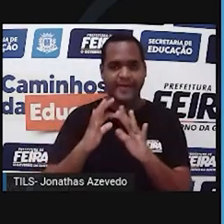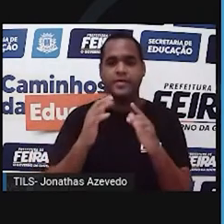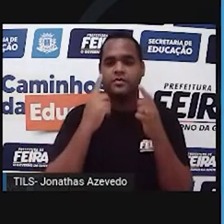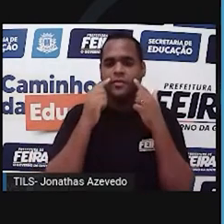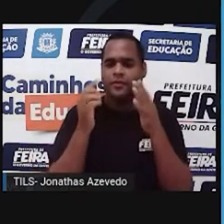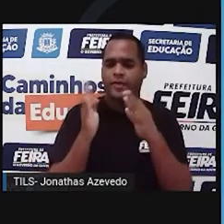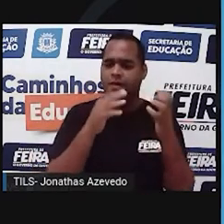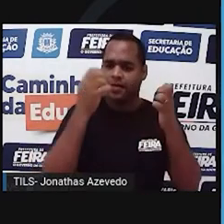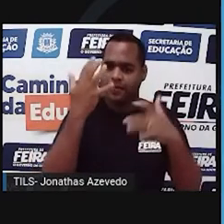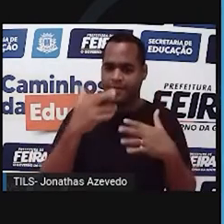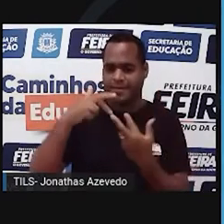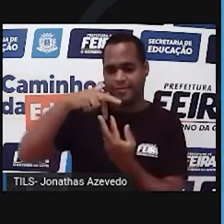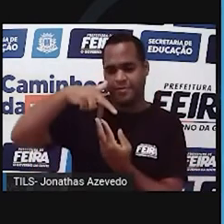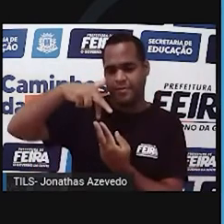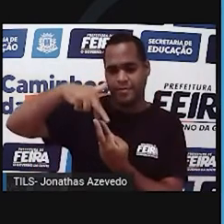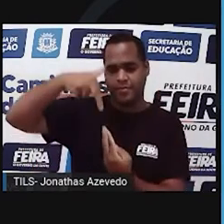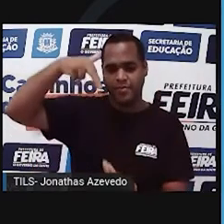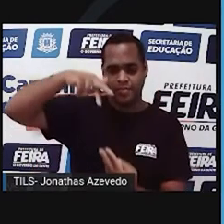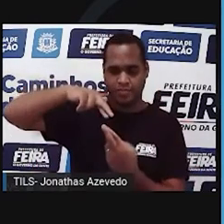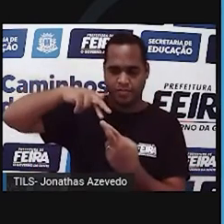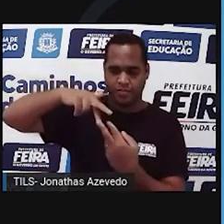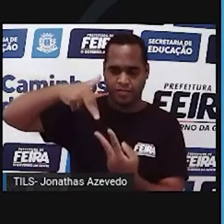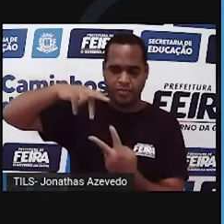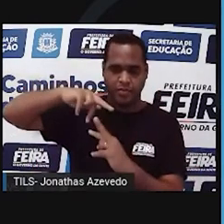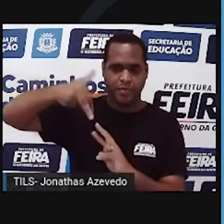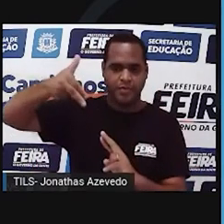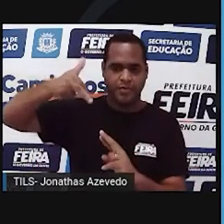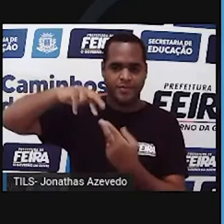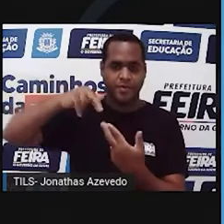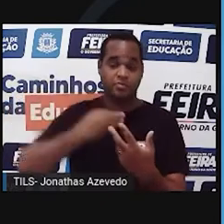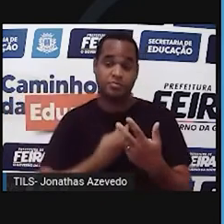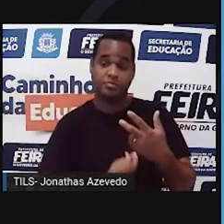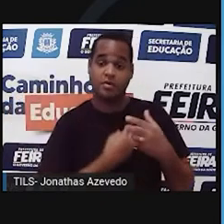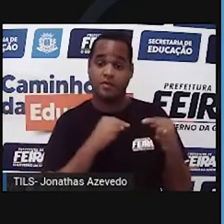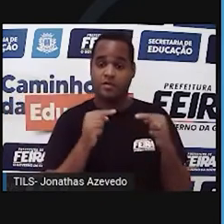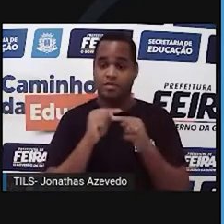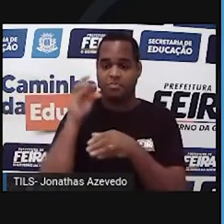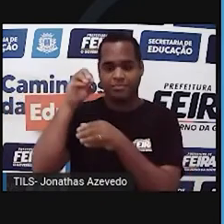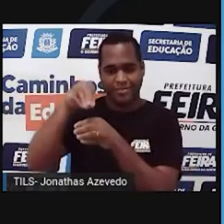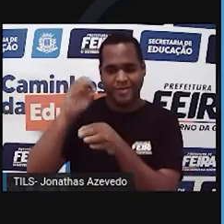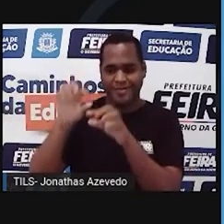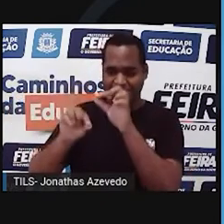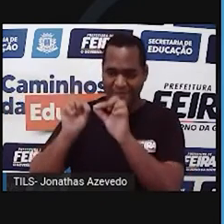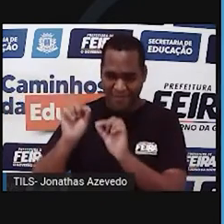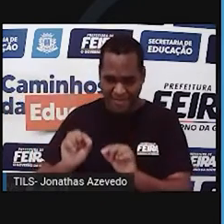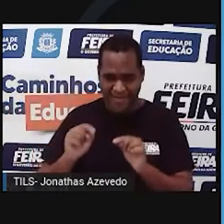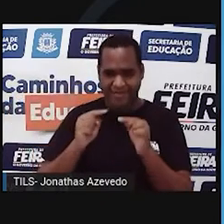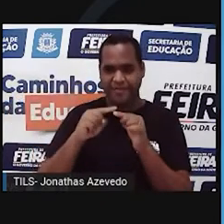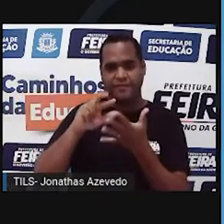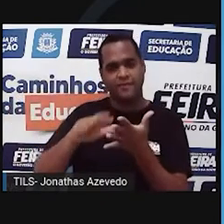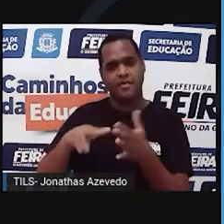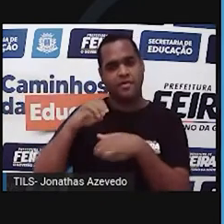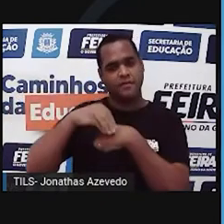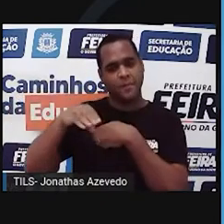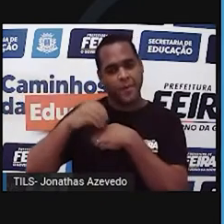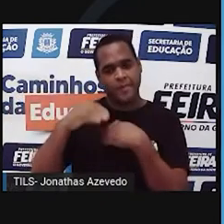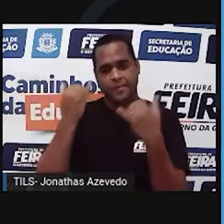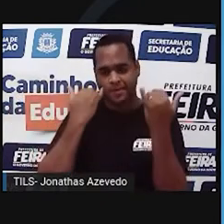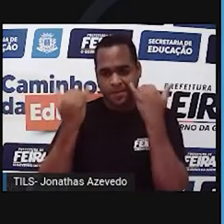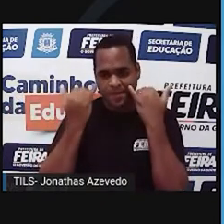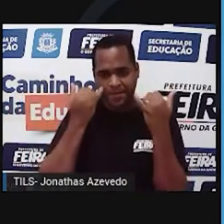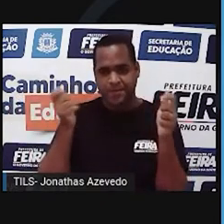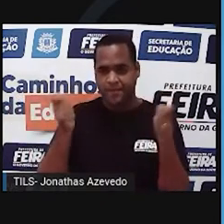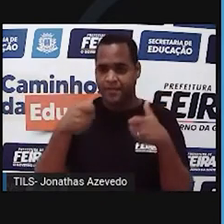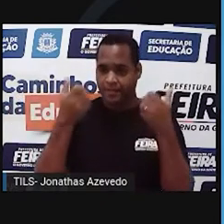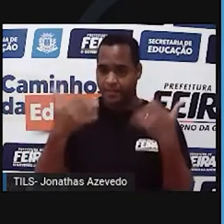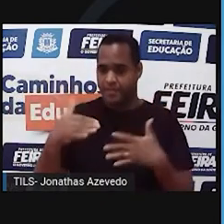conheceu o DNA. O DNA é a molécula da vida. É a molécula que guarda todas as nossas informações. Então tudo sobre a gente vai estar lá no